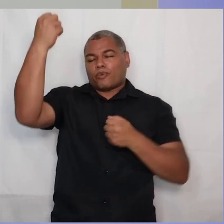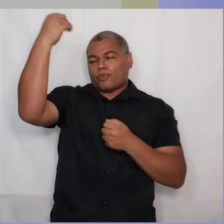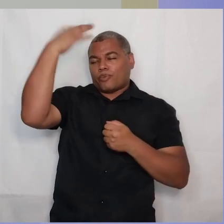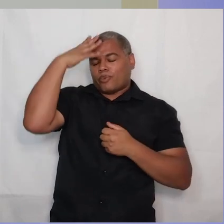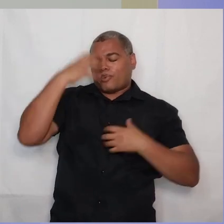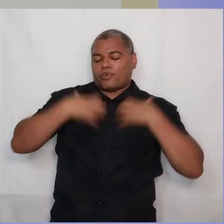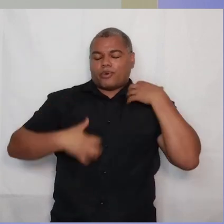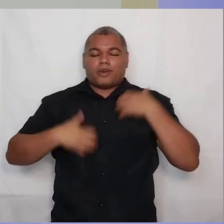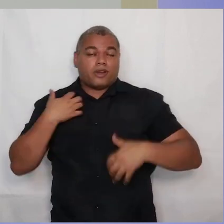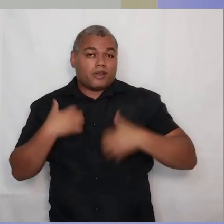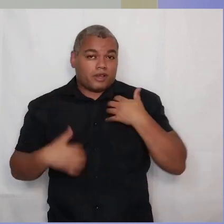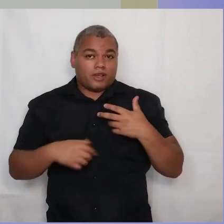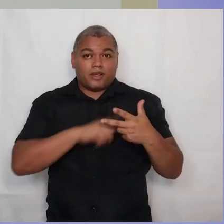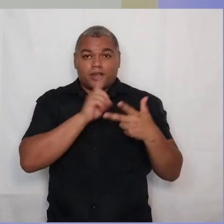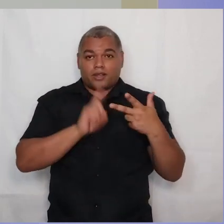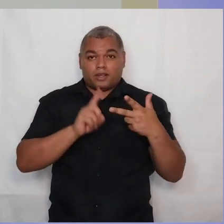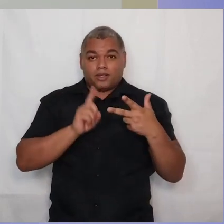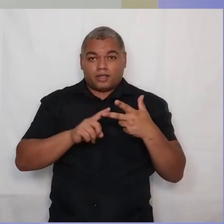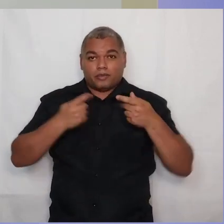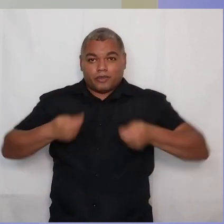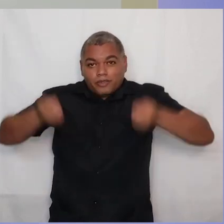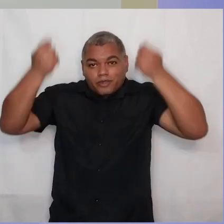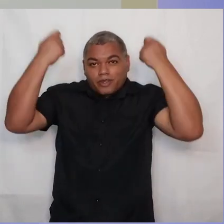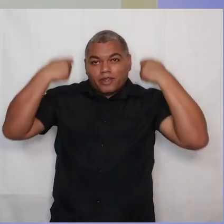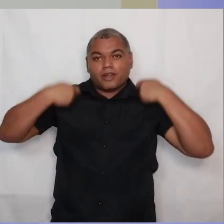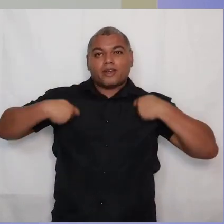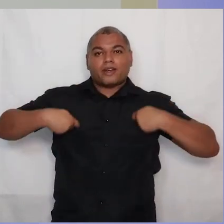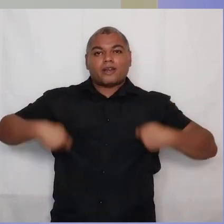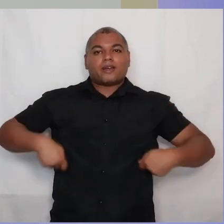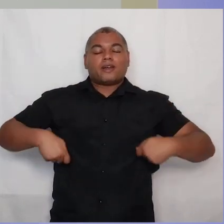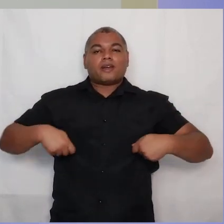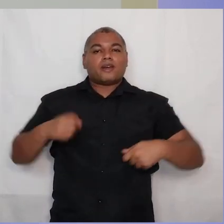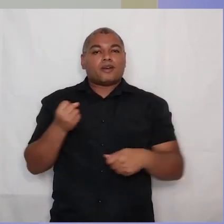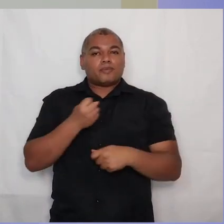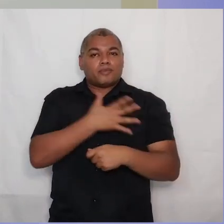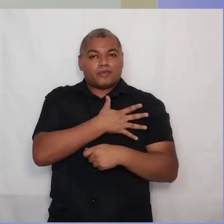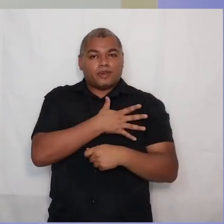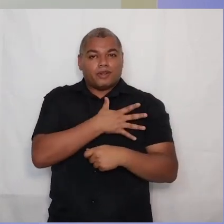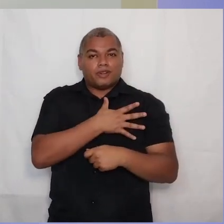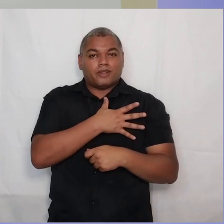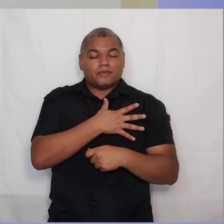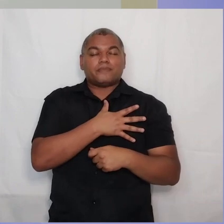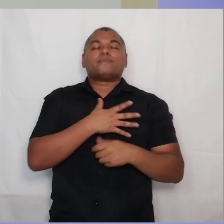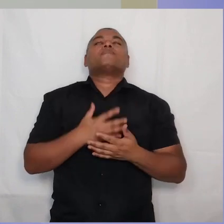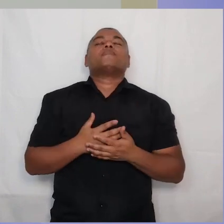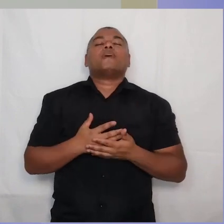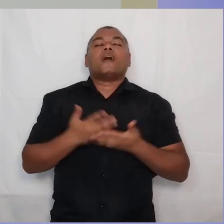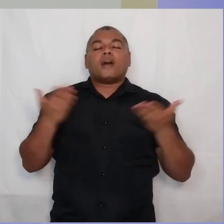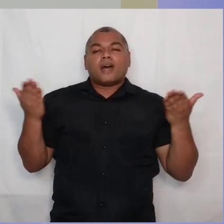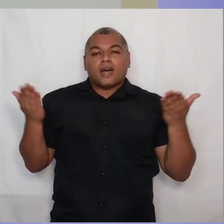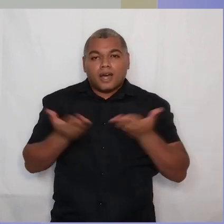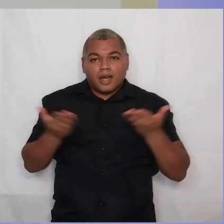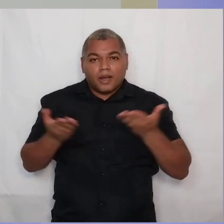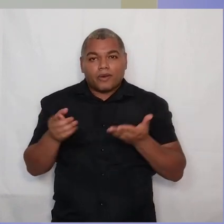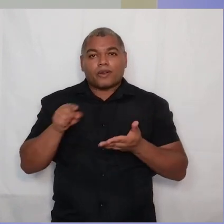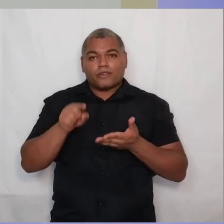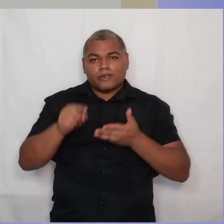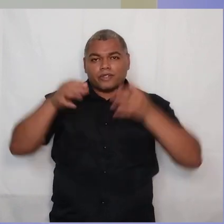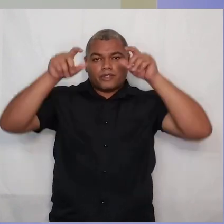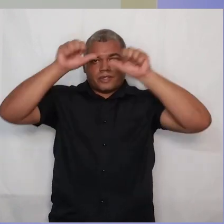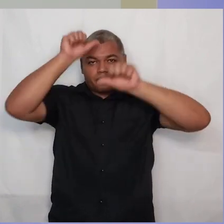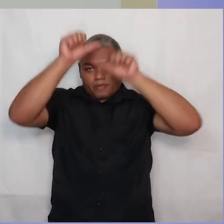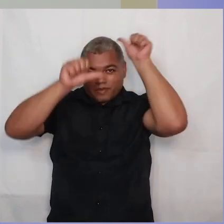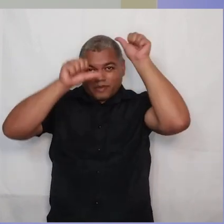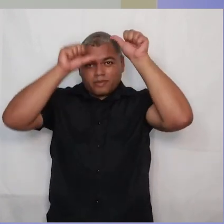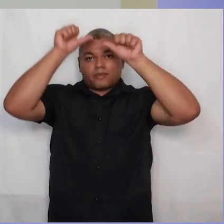nova natureza, coloca uma nova roupa. É exatamente para aí que Paulo vai. Vocês se deixem renovar no espírito do entendimento de vocês